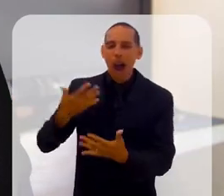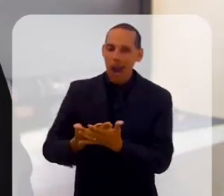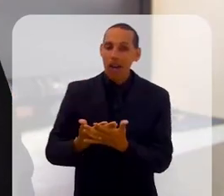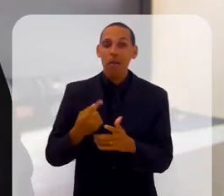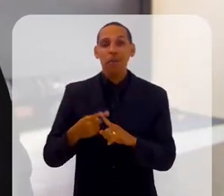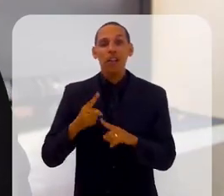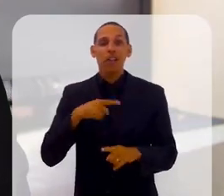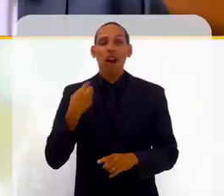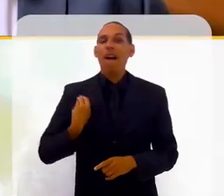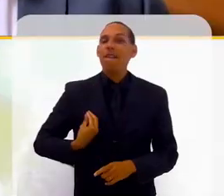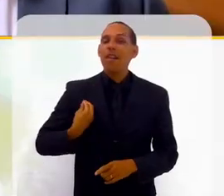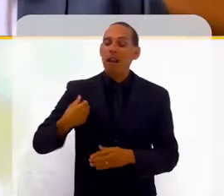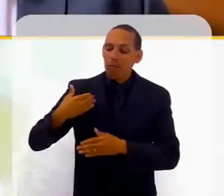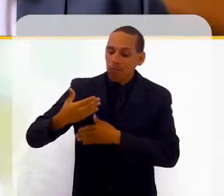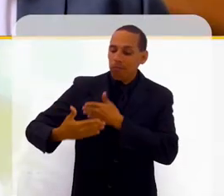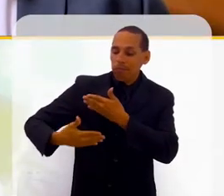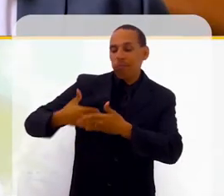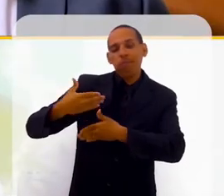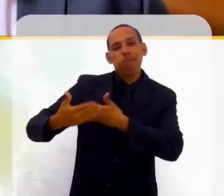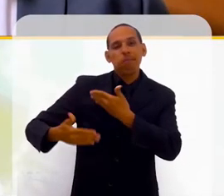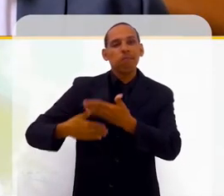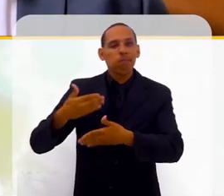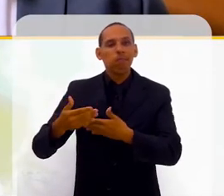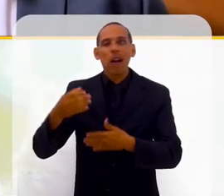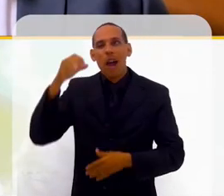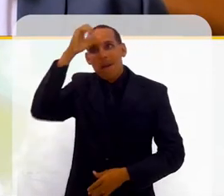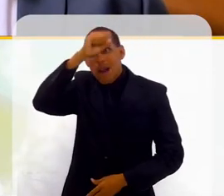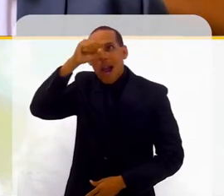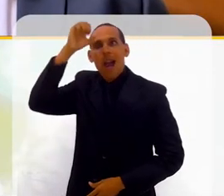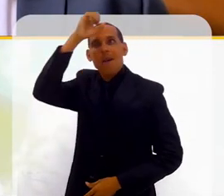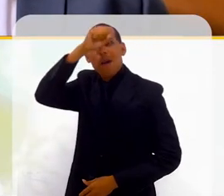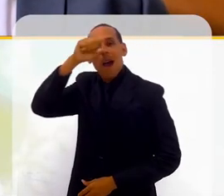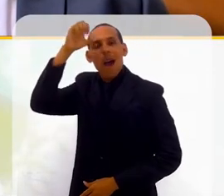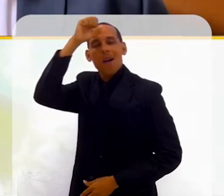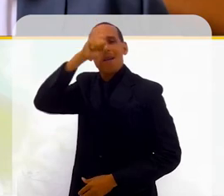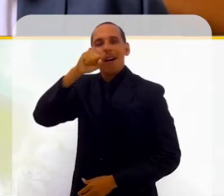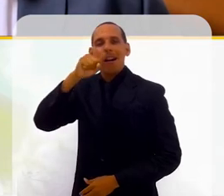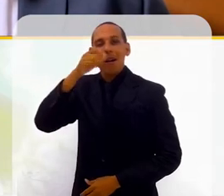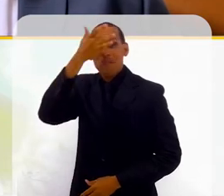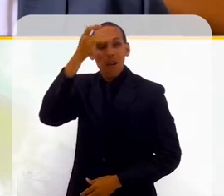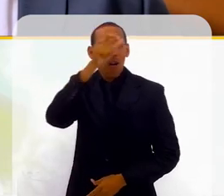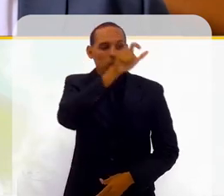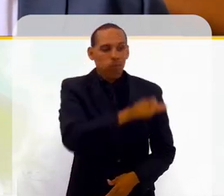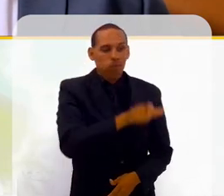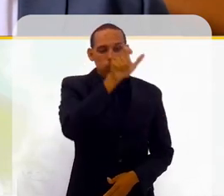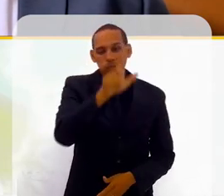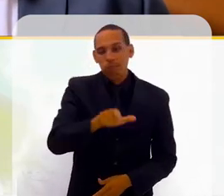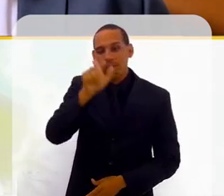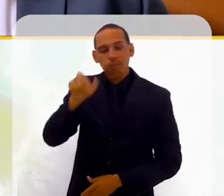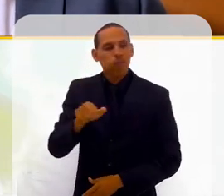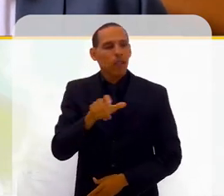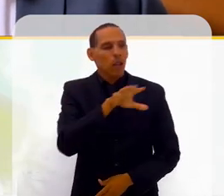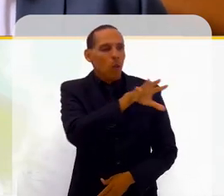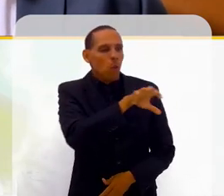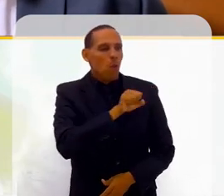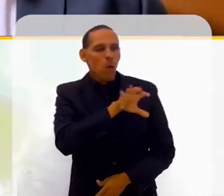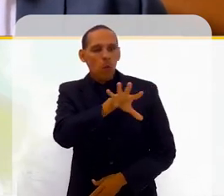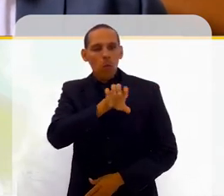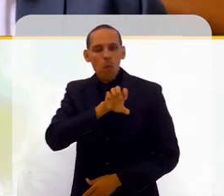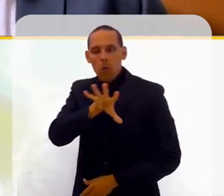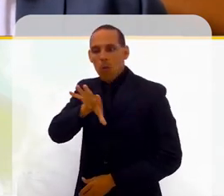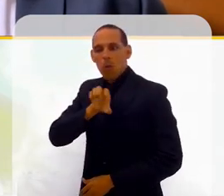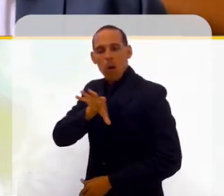vem vivendo e vem trazendo lições de vida e cada pessoa que passa pela nossa vida, a gente